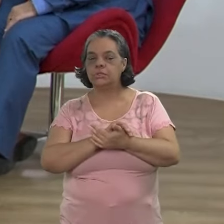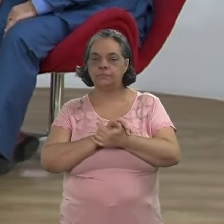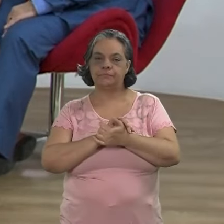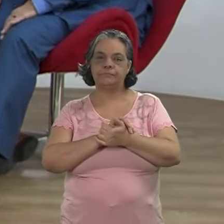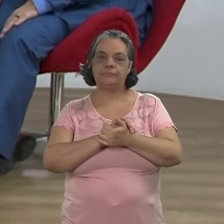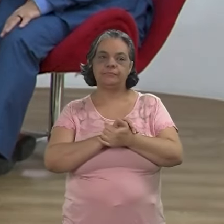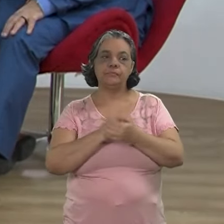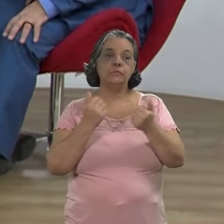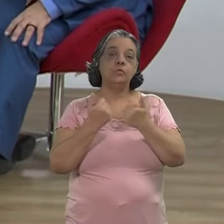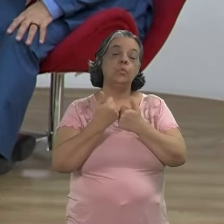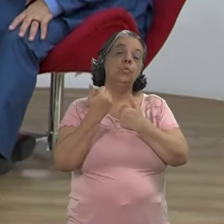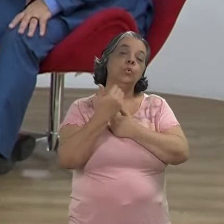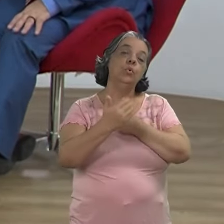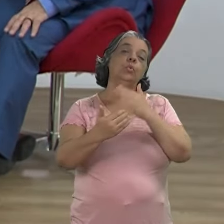dia?